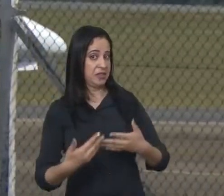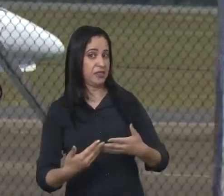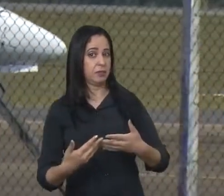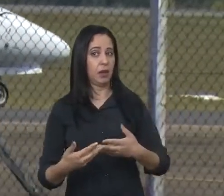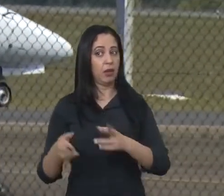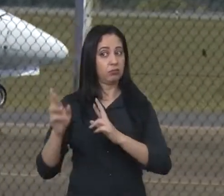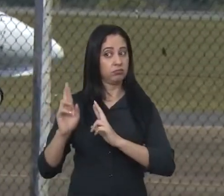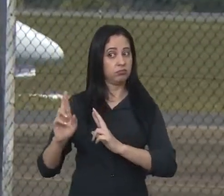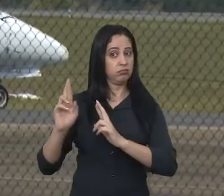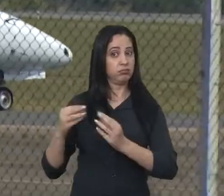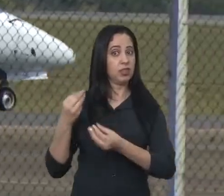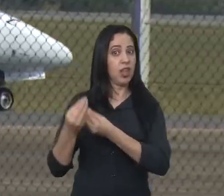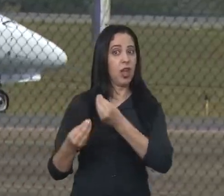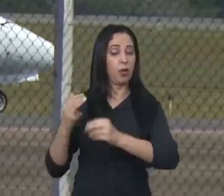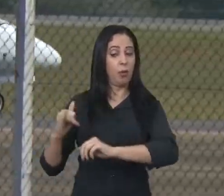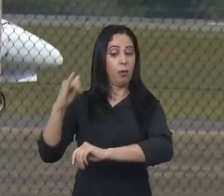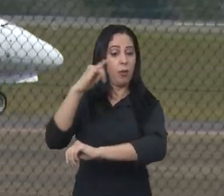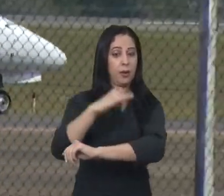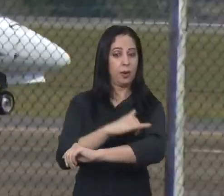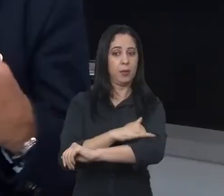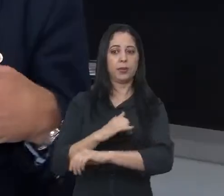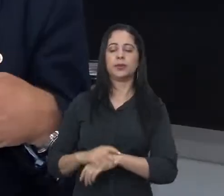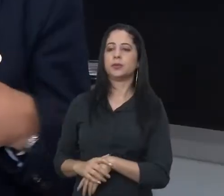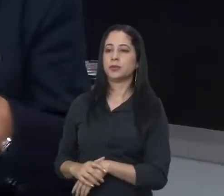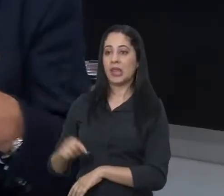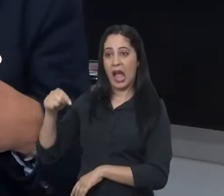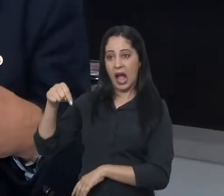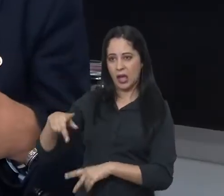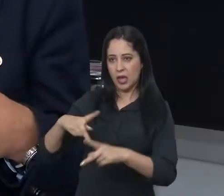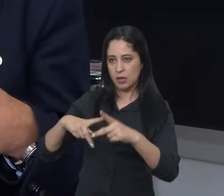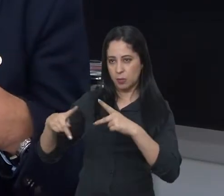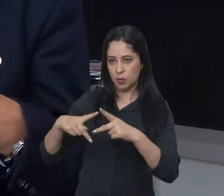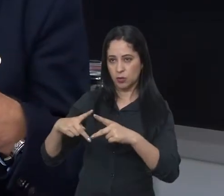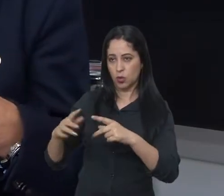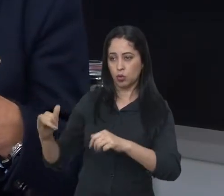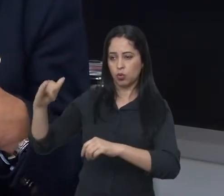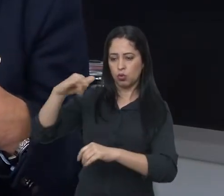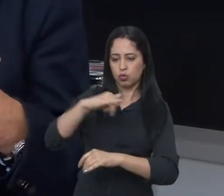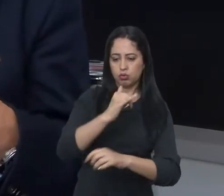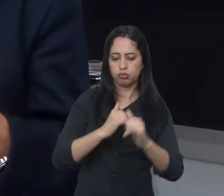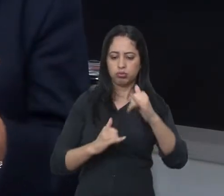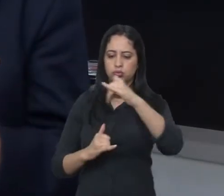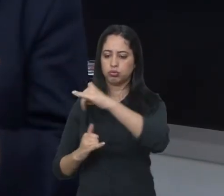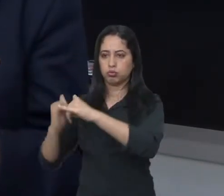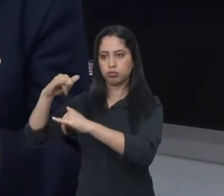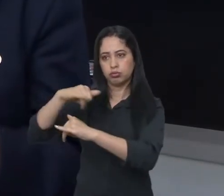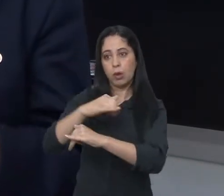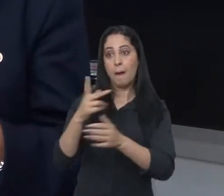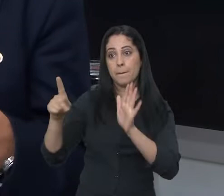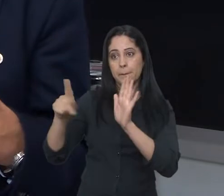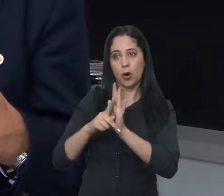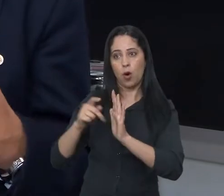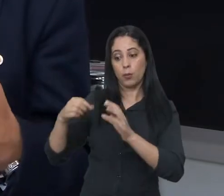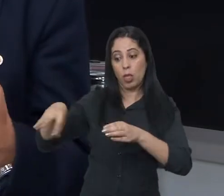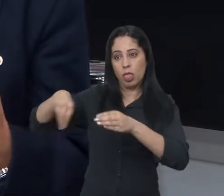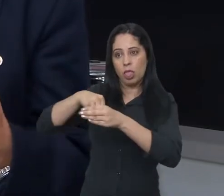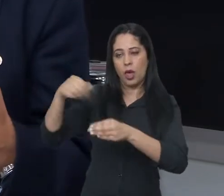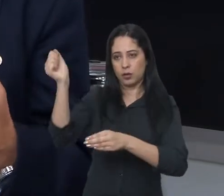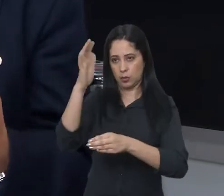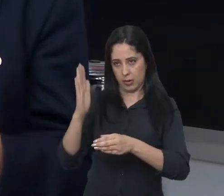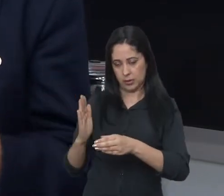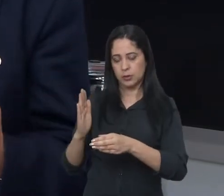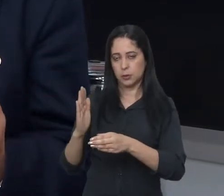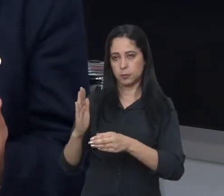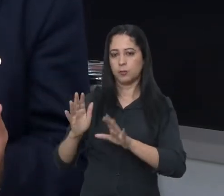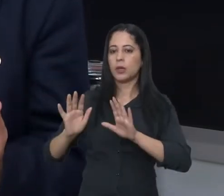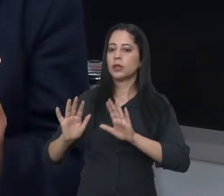perspectivas de atração de novos voos. Como o nosso aeroporto aqui se concentra em voos nacionais, a gente tem uma perspectiva